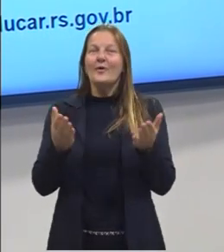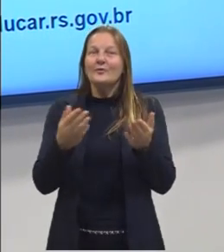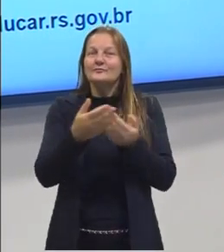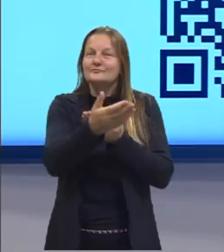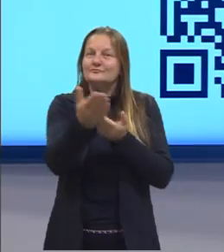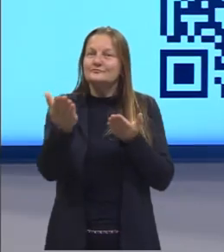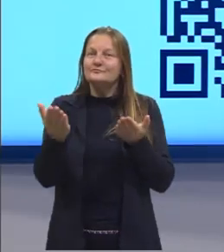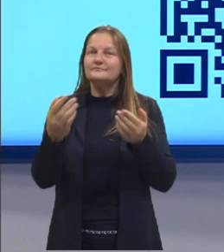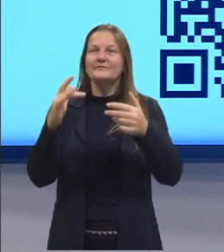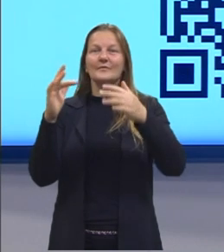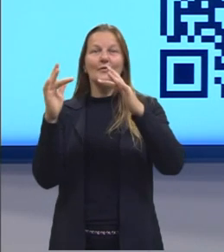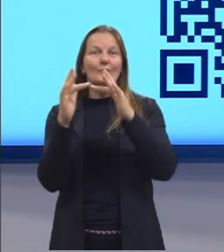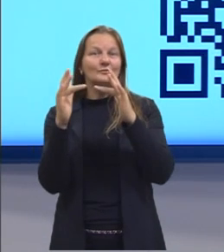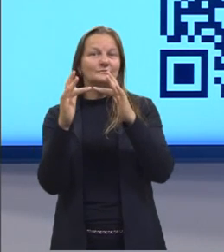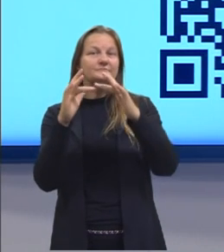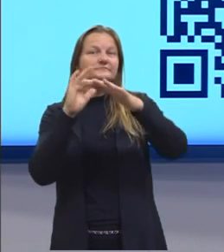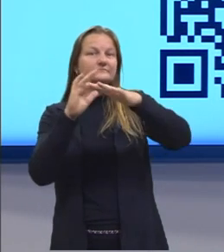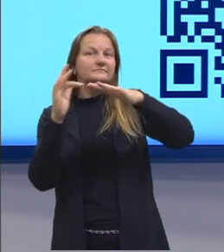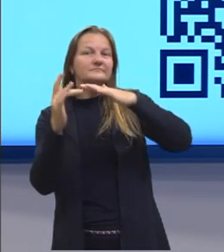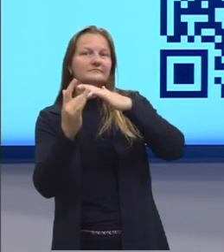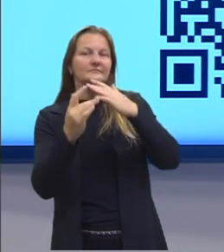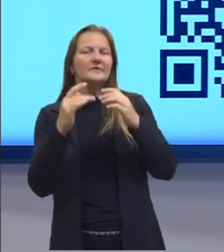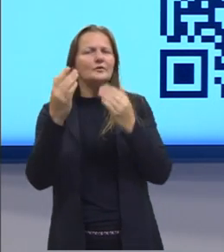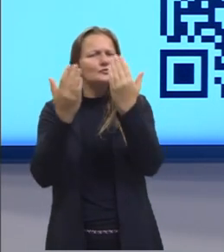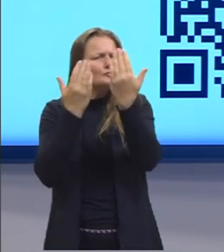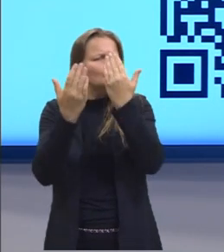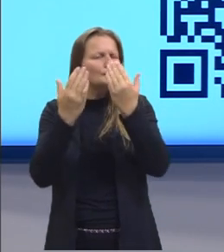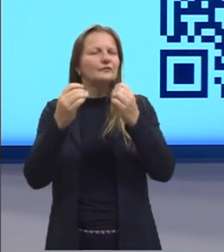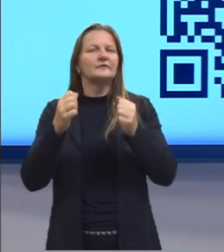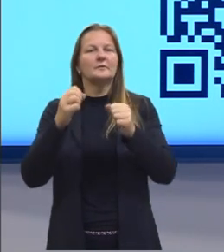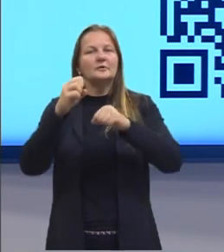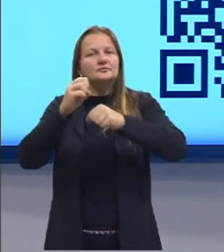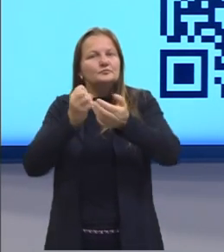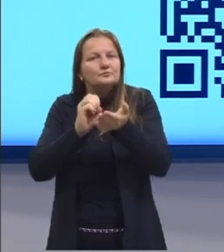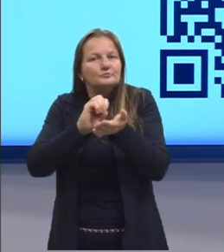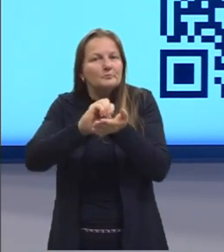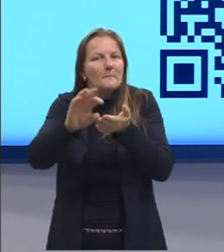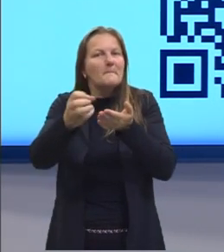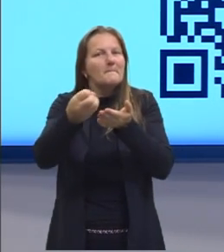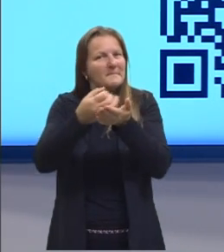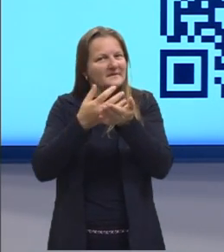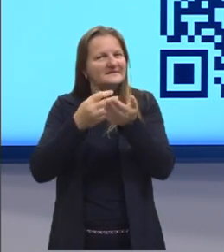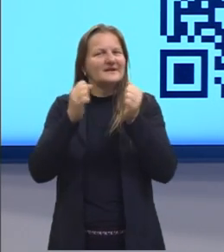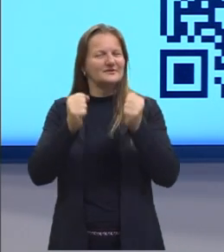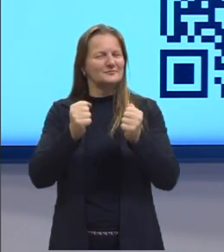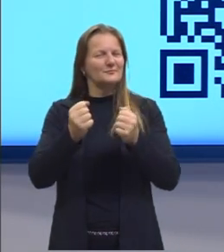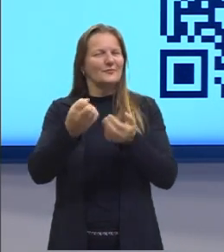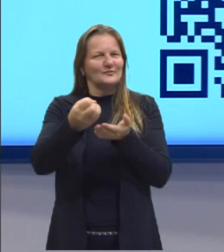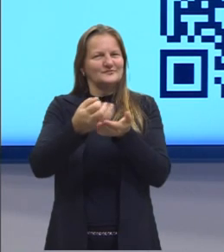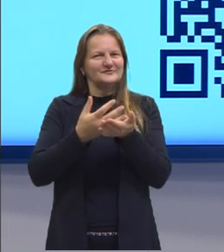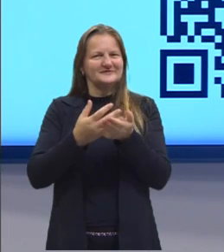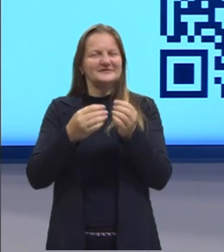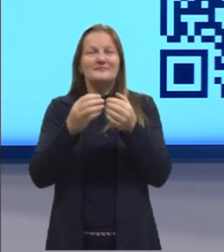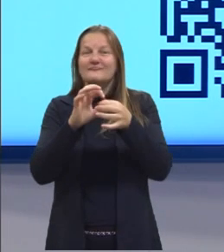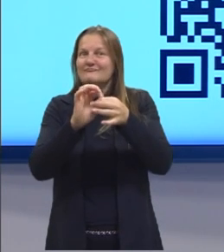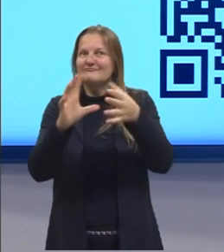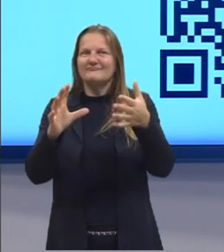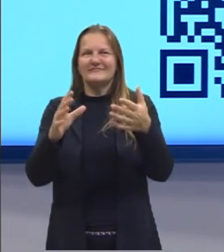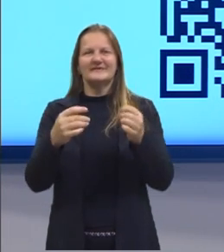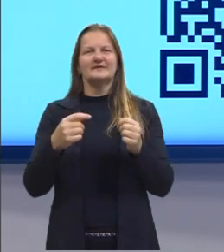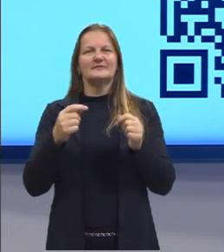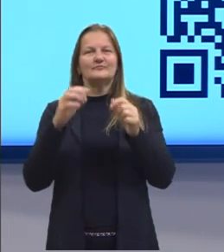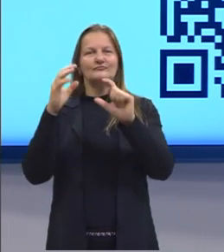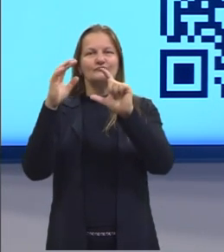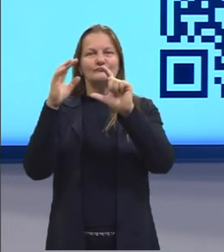para vocês o contato se vocês quiserem tirar dúvidas, mandar alguma mensagem, podem ficar à vontade pelo